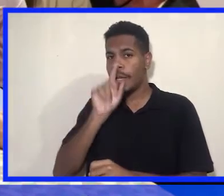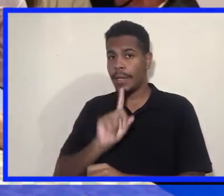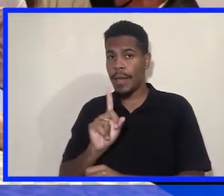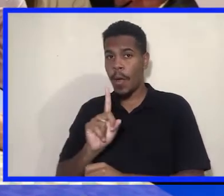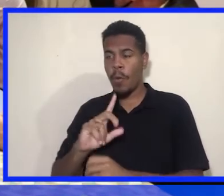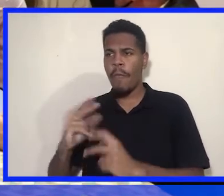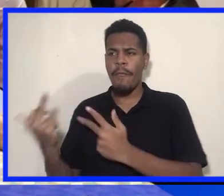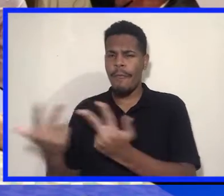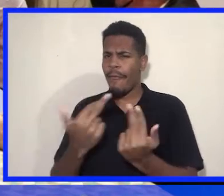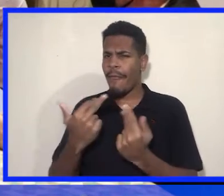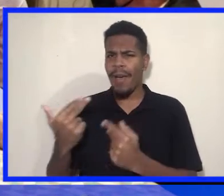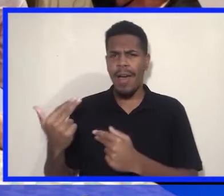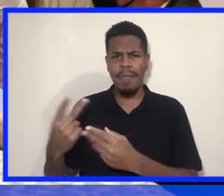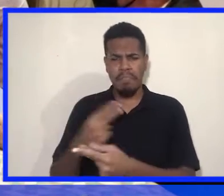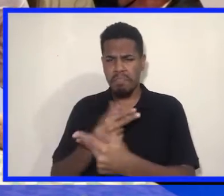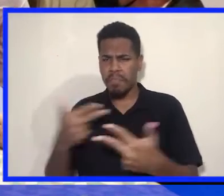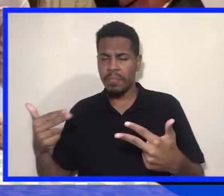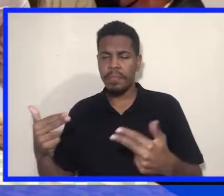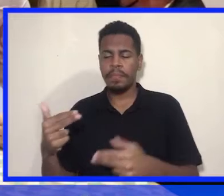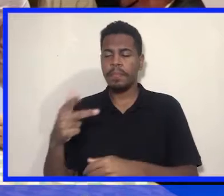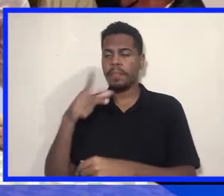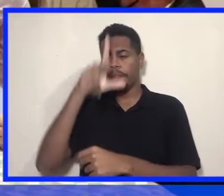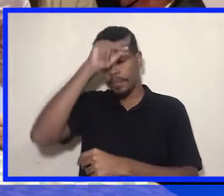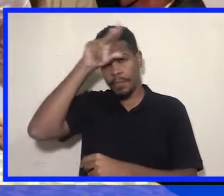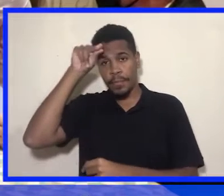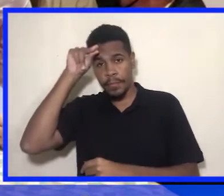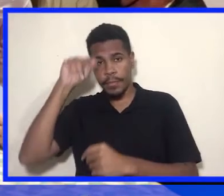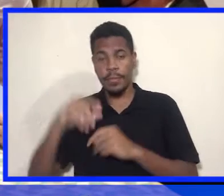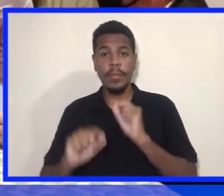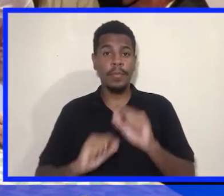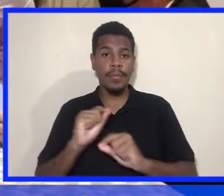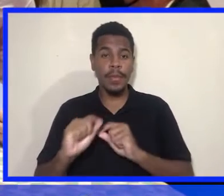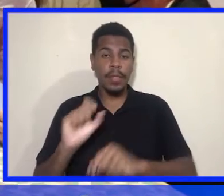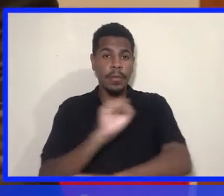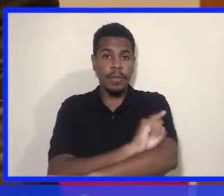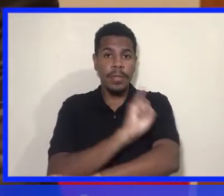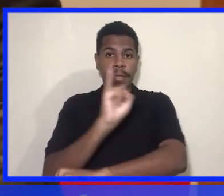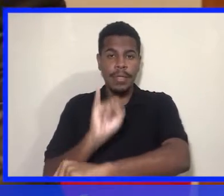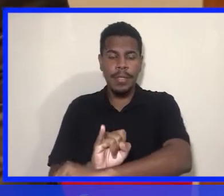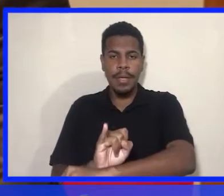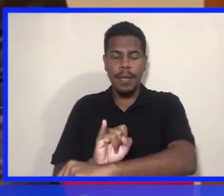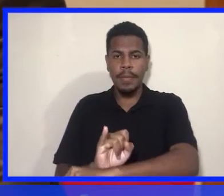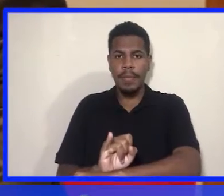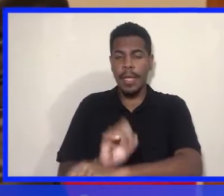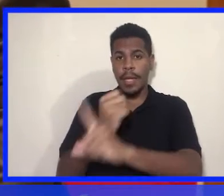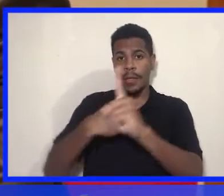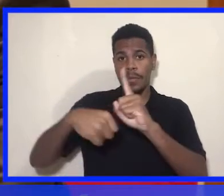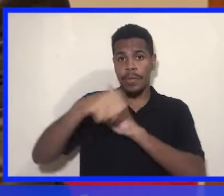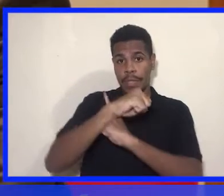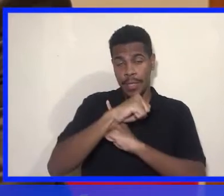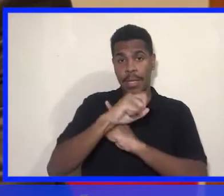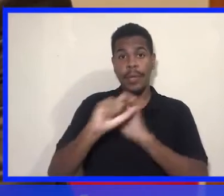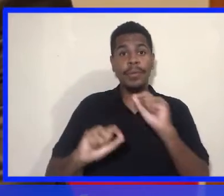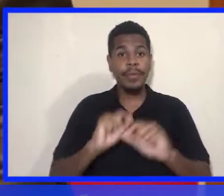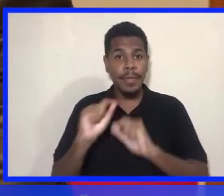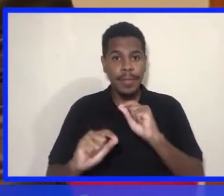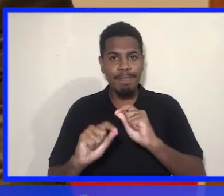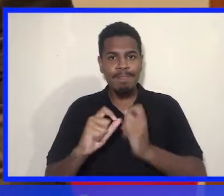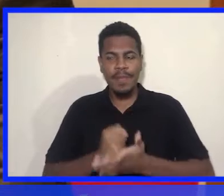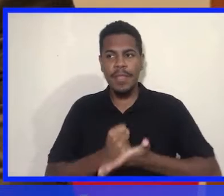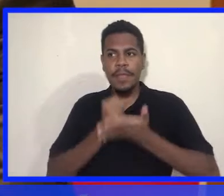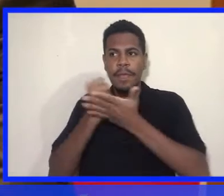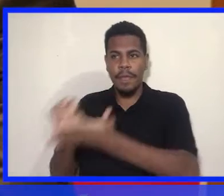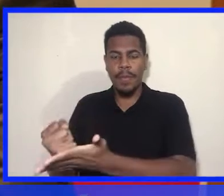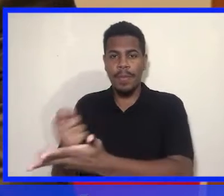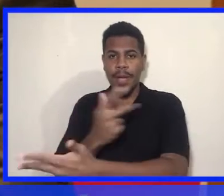mas com todas as prefeituras da região. E é apenas uma devolução do que o Senai tem que fazer com a sociedade, né?